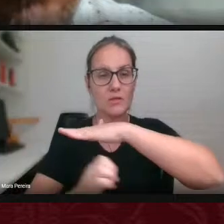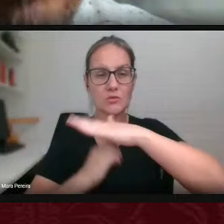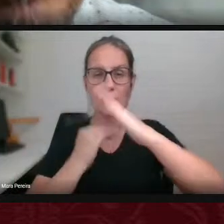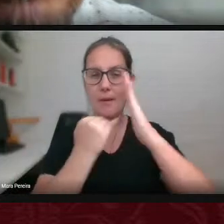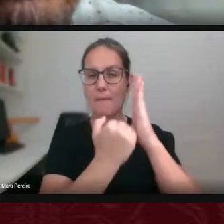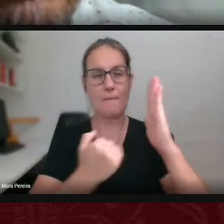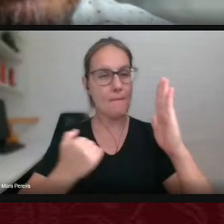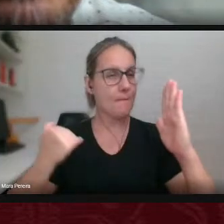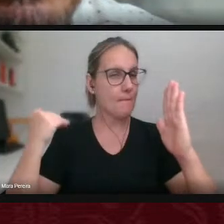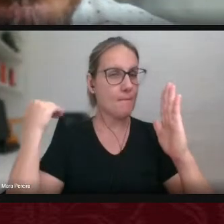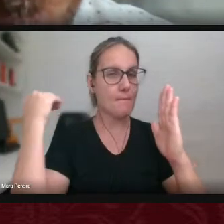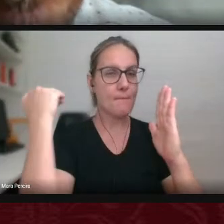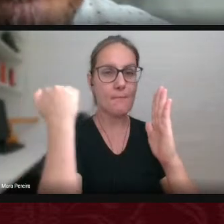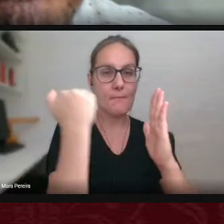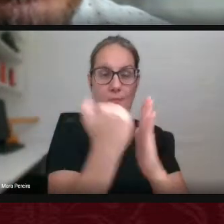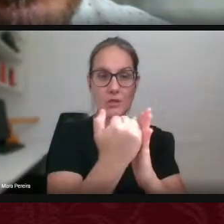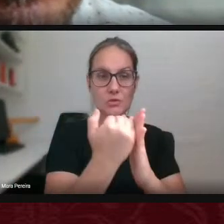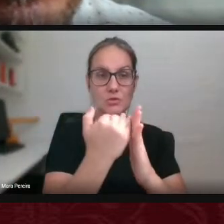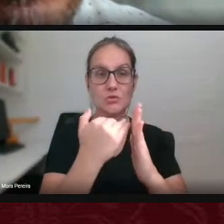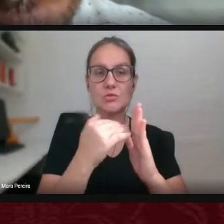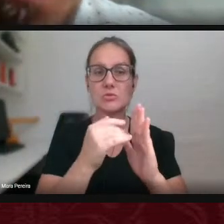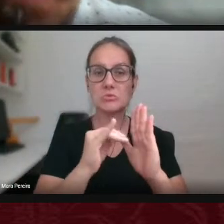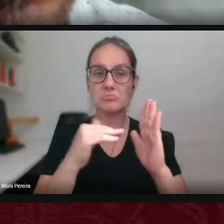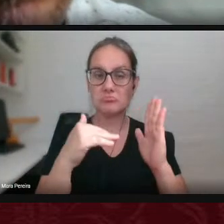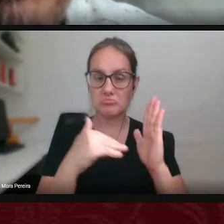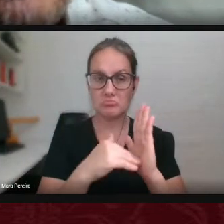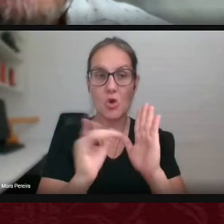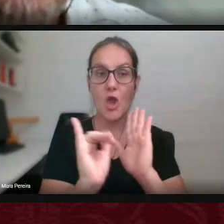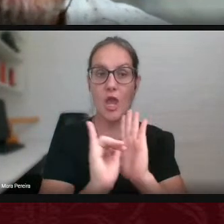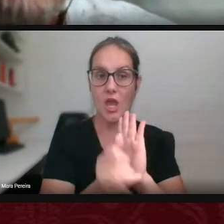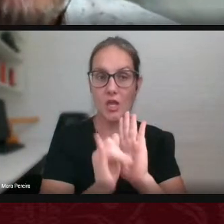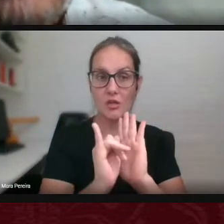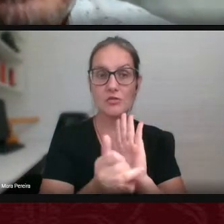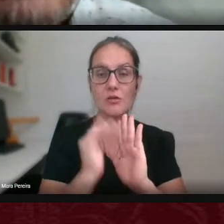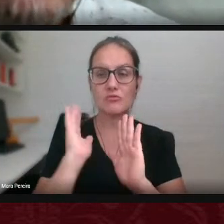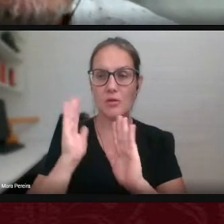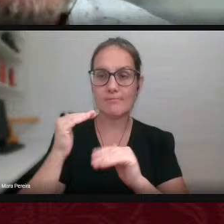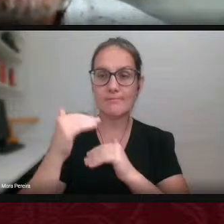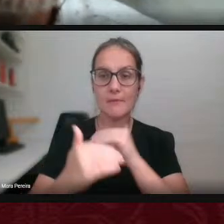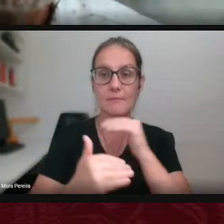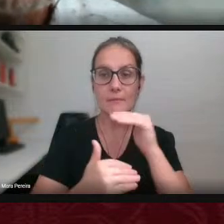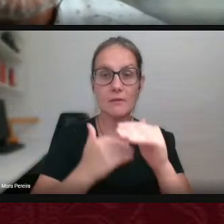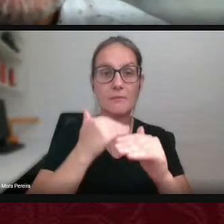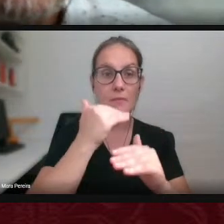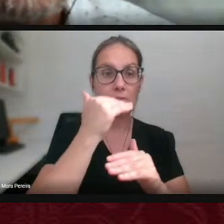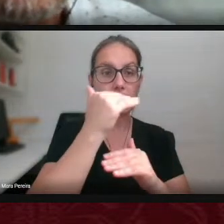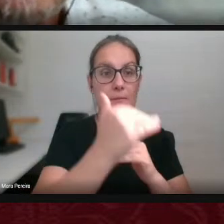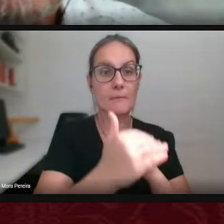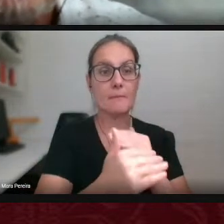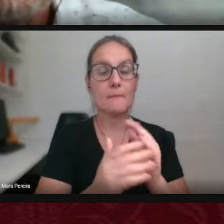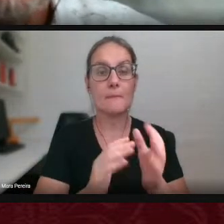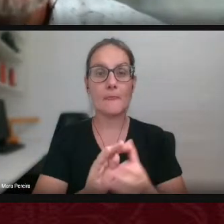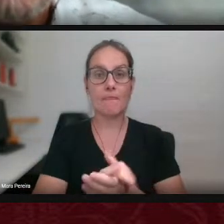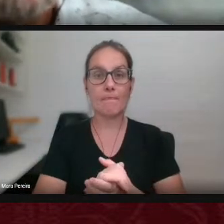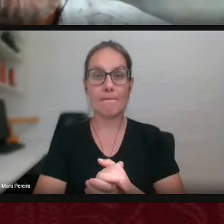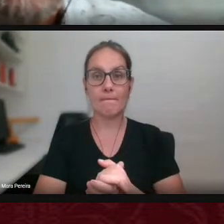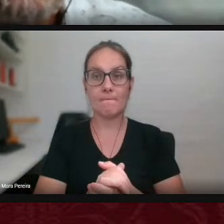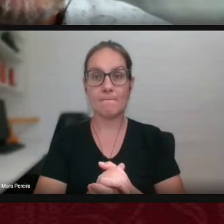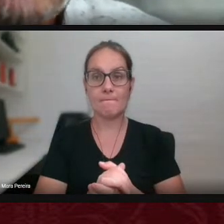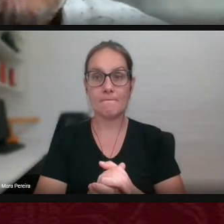enorme nesses últimos editais já vinha em grande medida nesse processo de